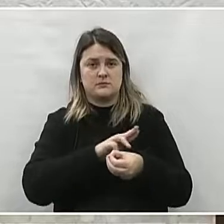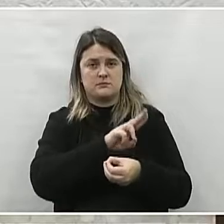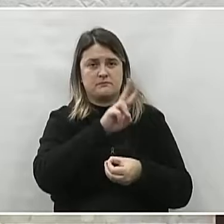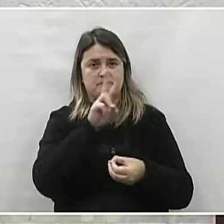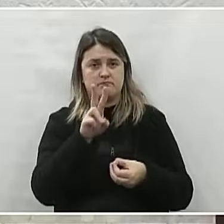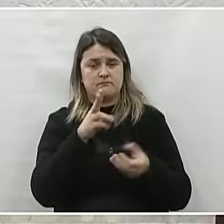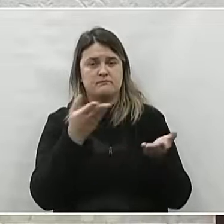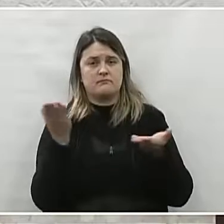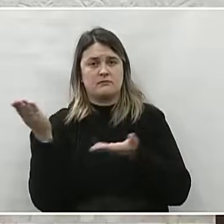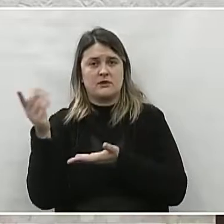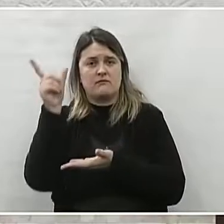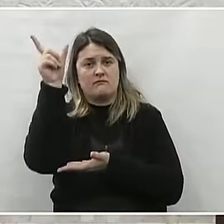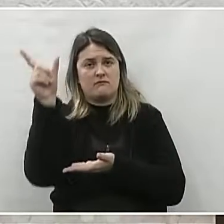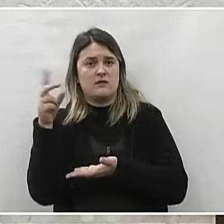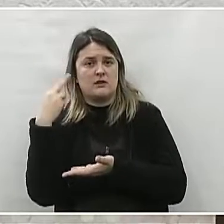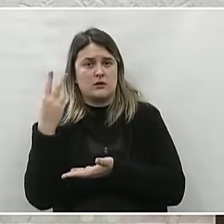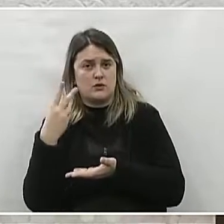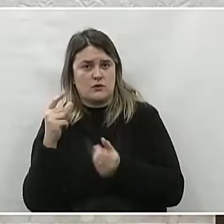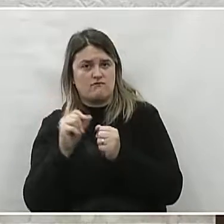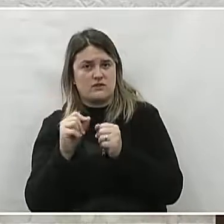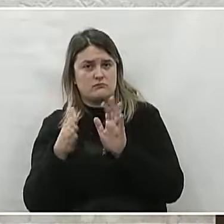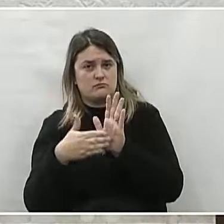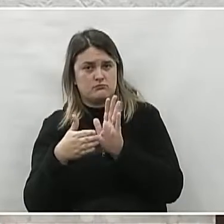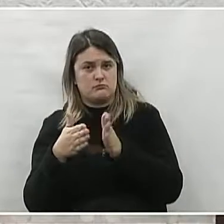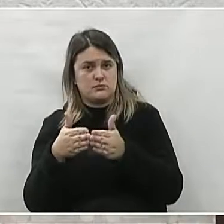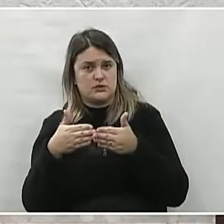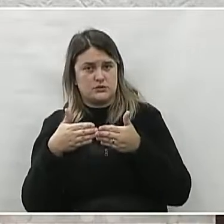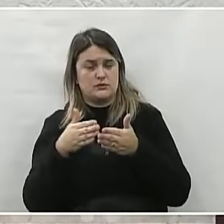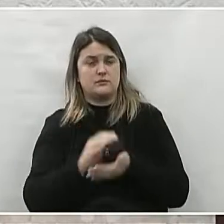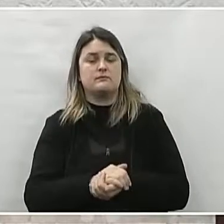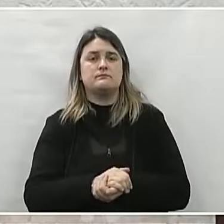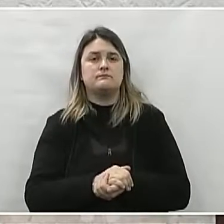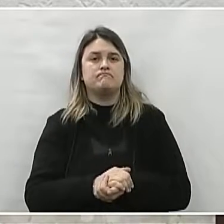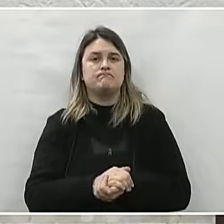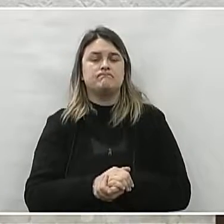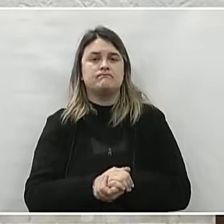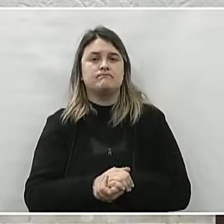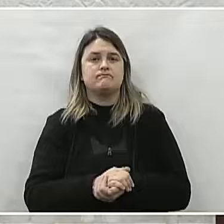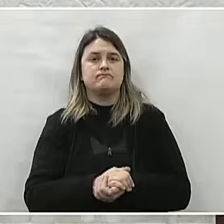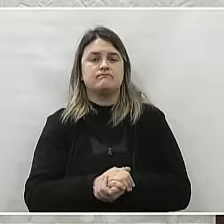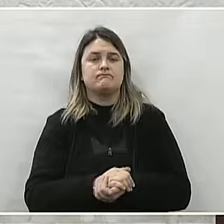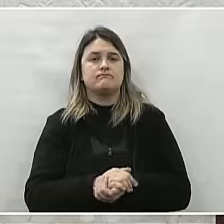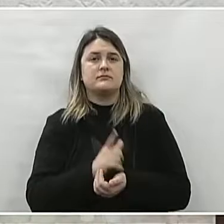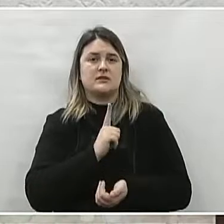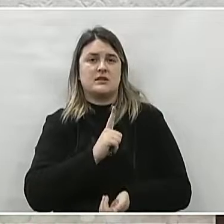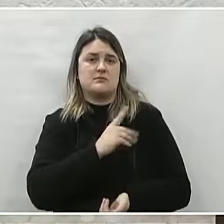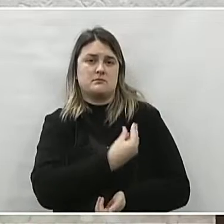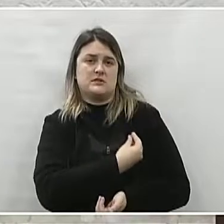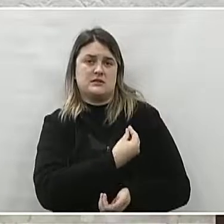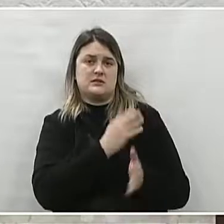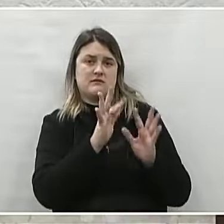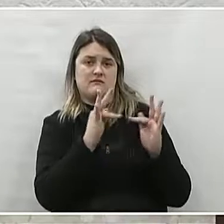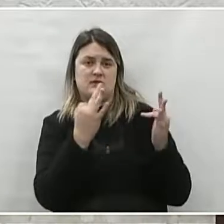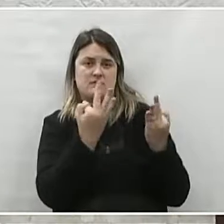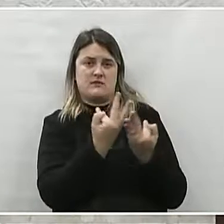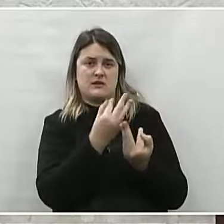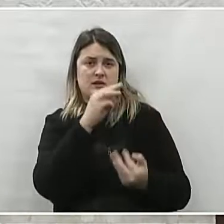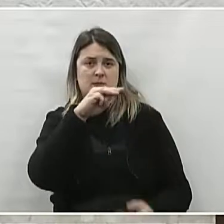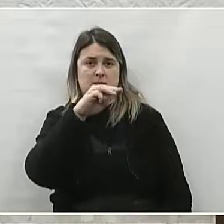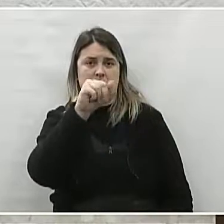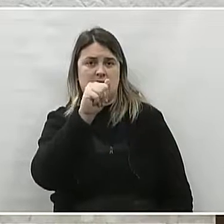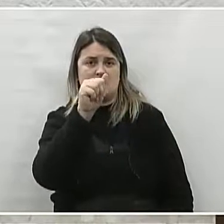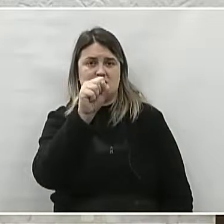Vitória, através do vereador proponente dessa moção, vem respeitosamente à presença da família Massignan,